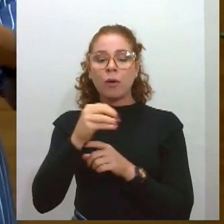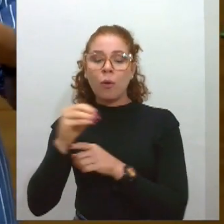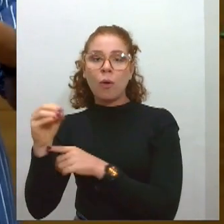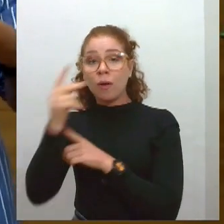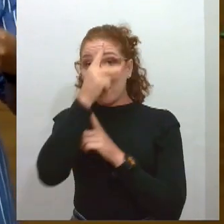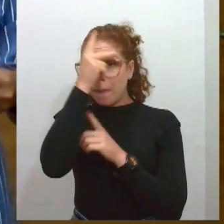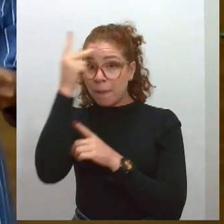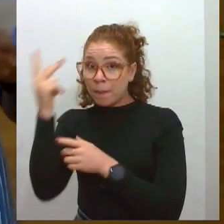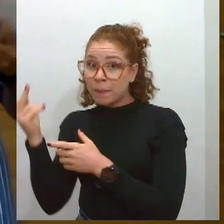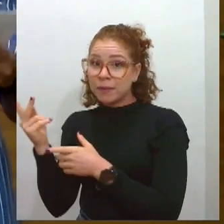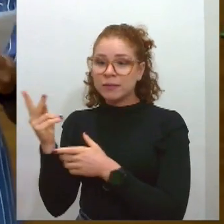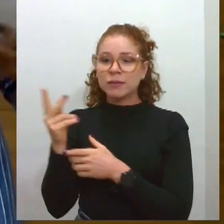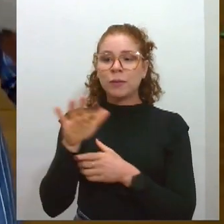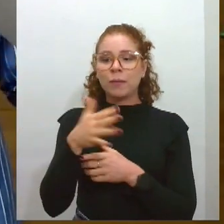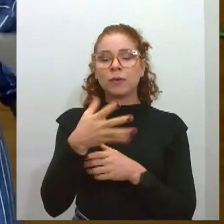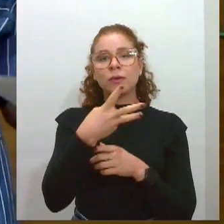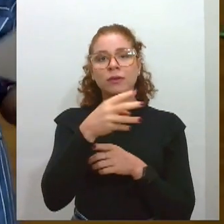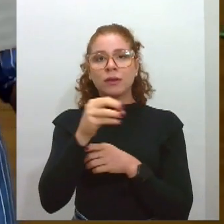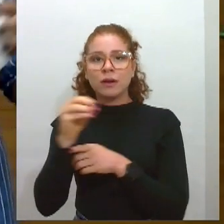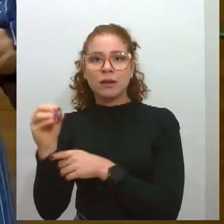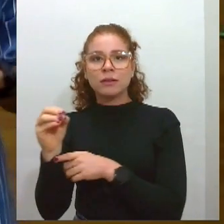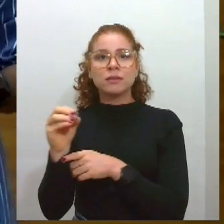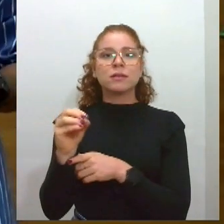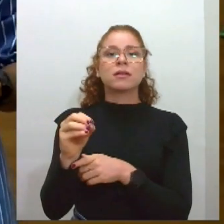de graduação e 100 para mestrado e doutorado.